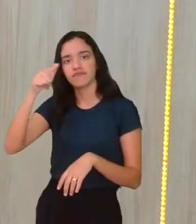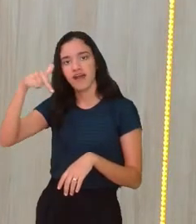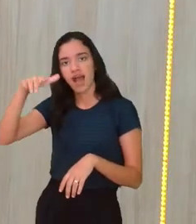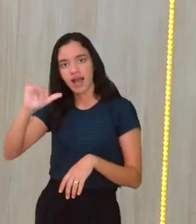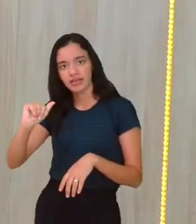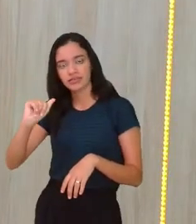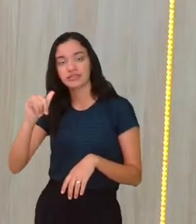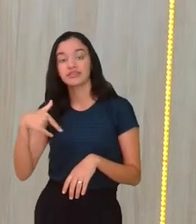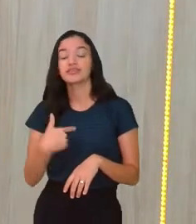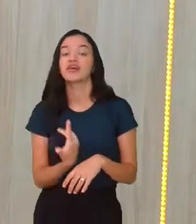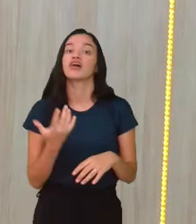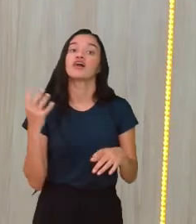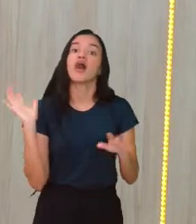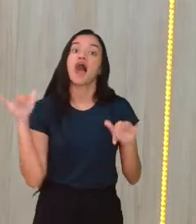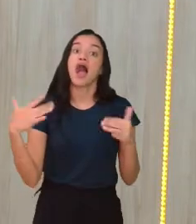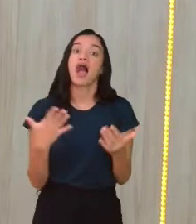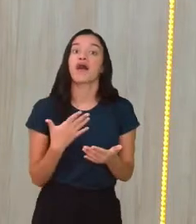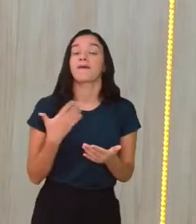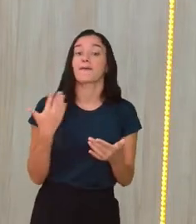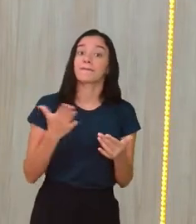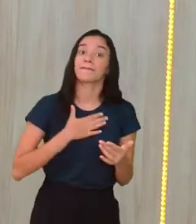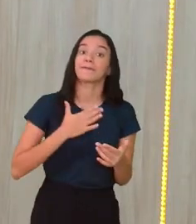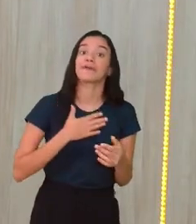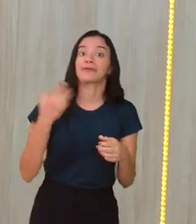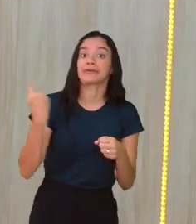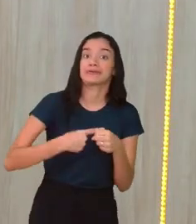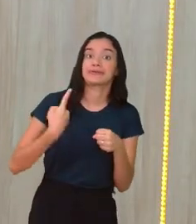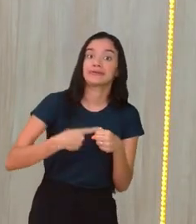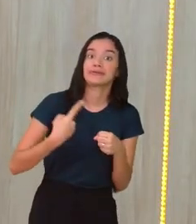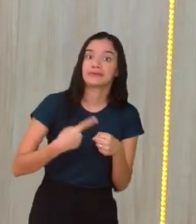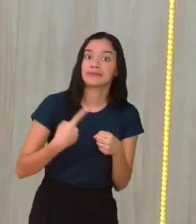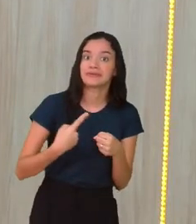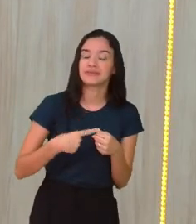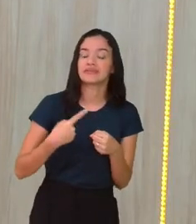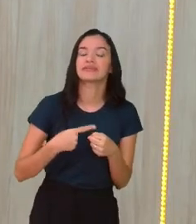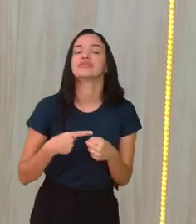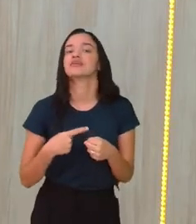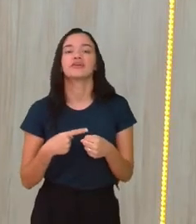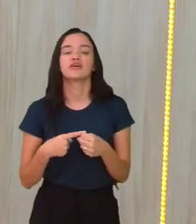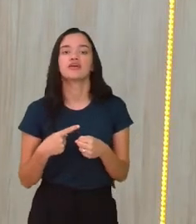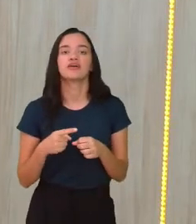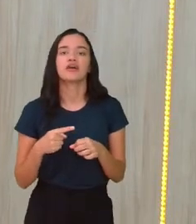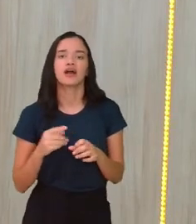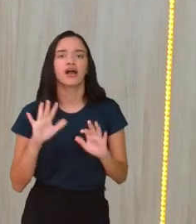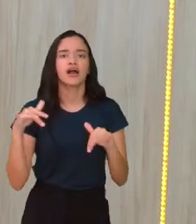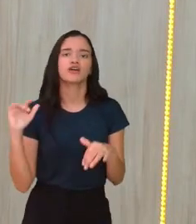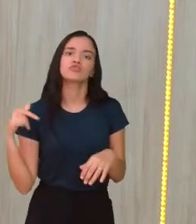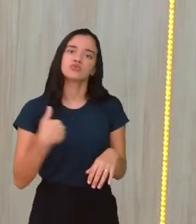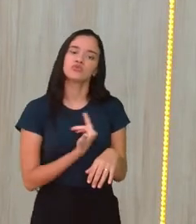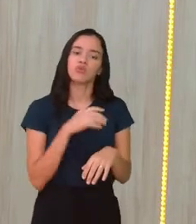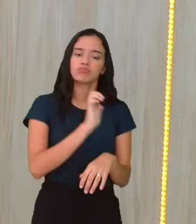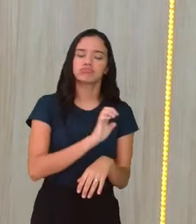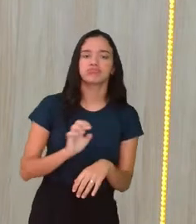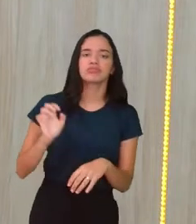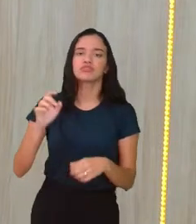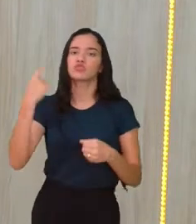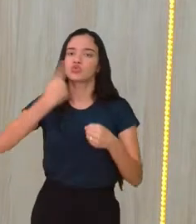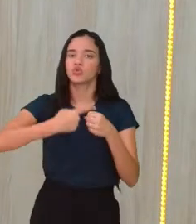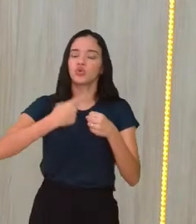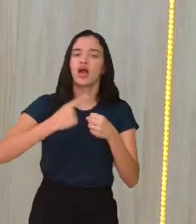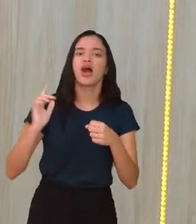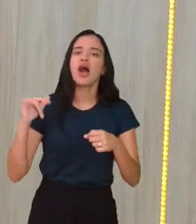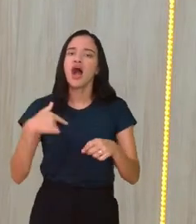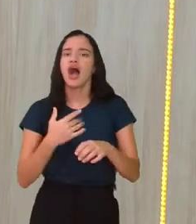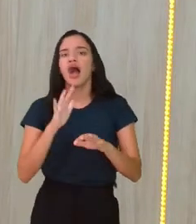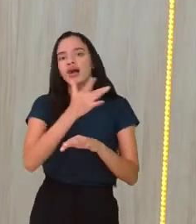queimado de uma forma. Lá no meu interior, na cidade de Lagedo, aí no agreste do nosso estado, as pessoas jogam o